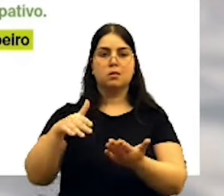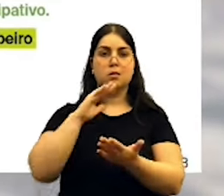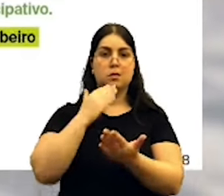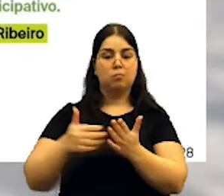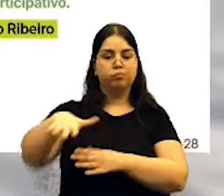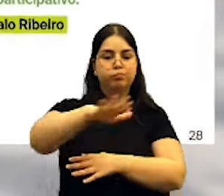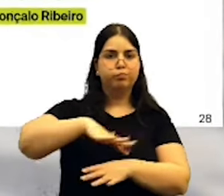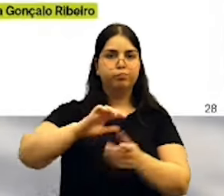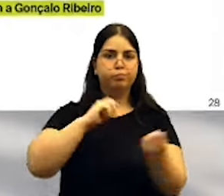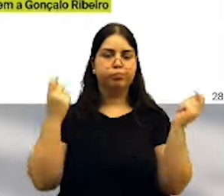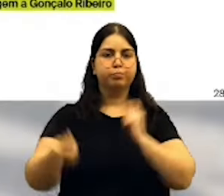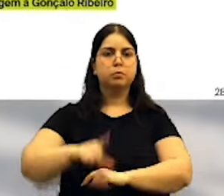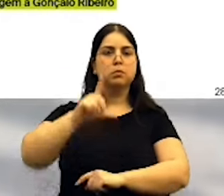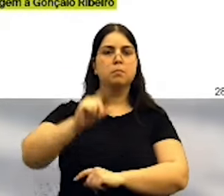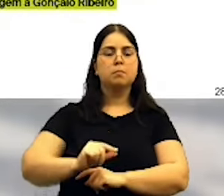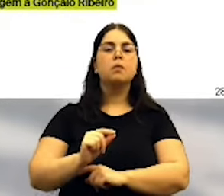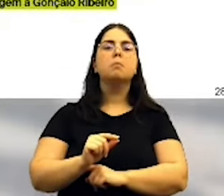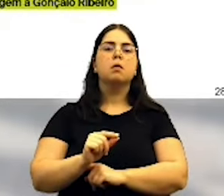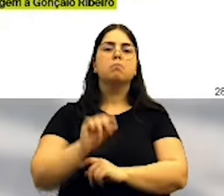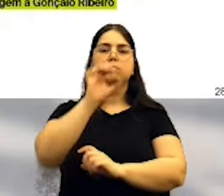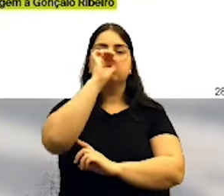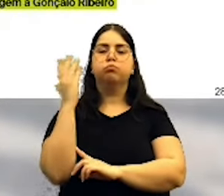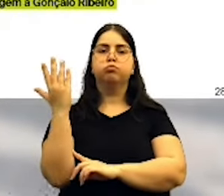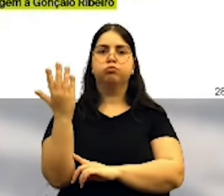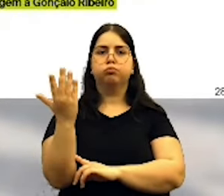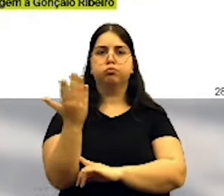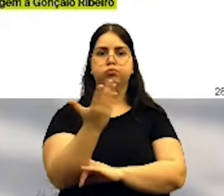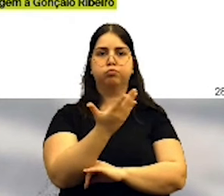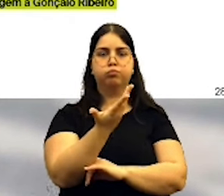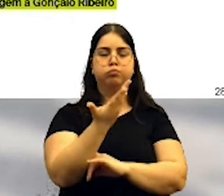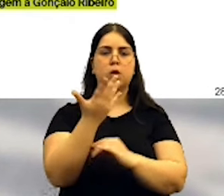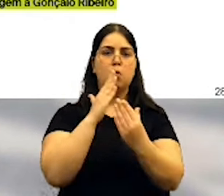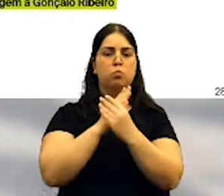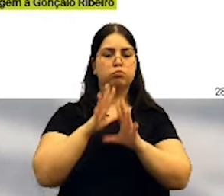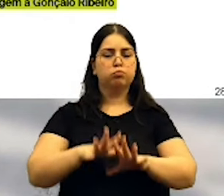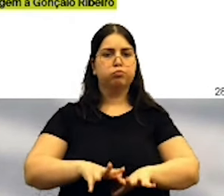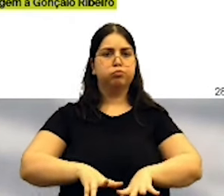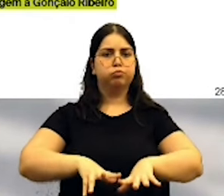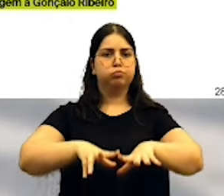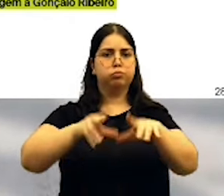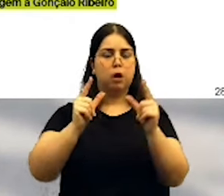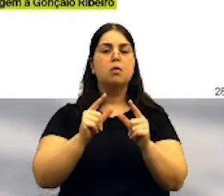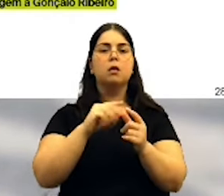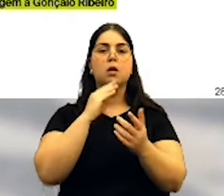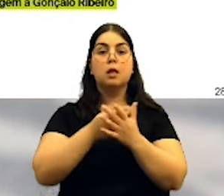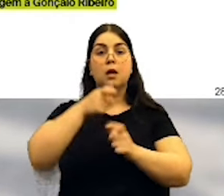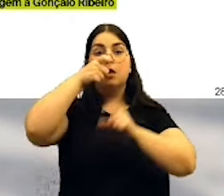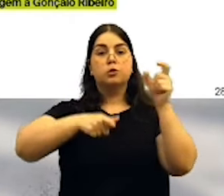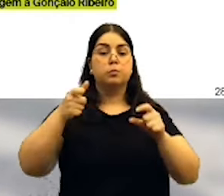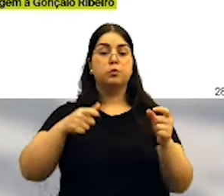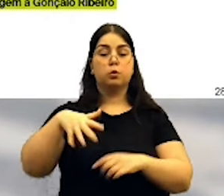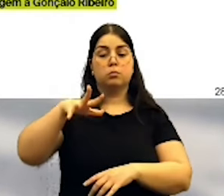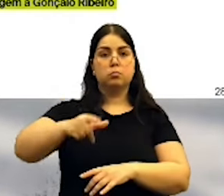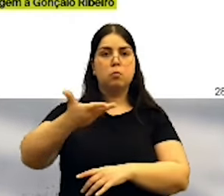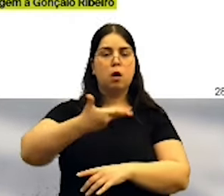e um processo de renaturalização que hoje é muito solicitado pela população de Lisboa e